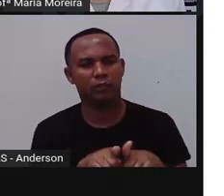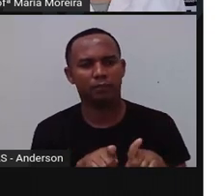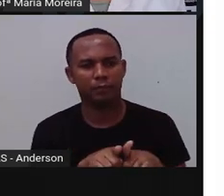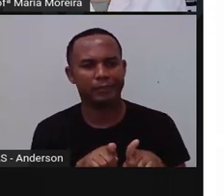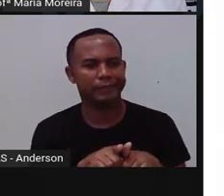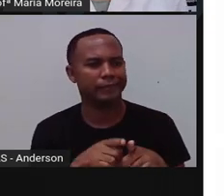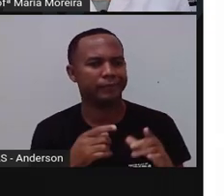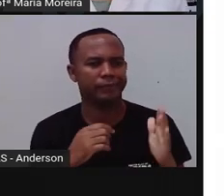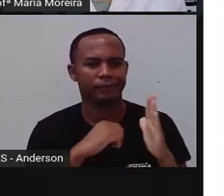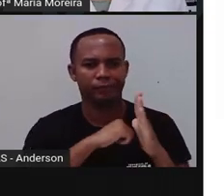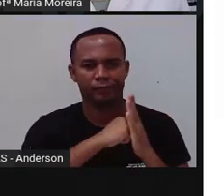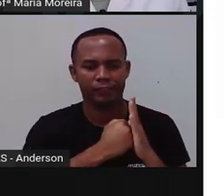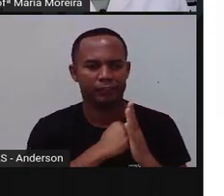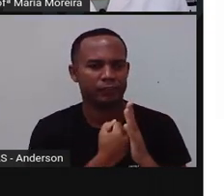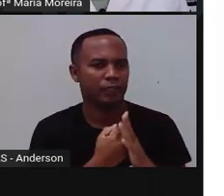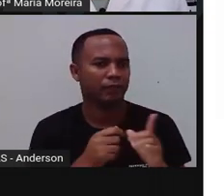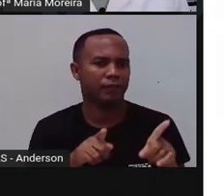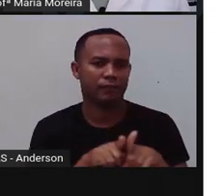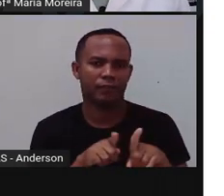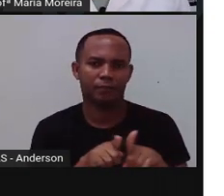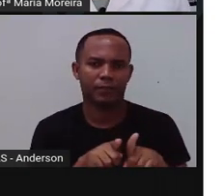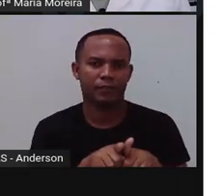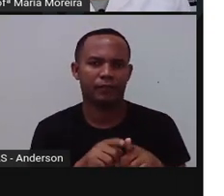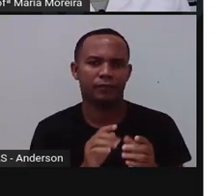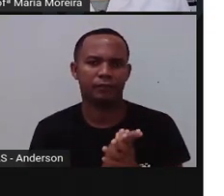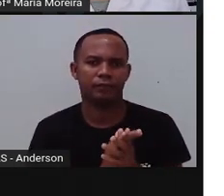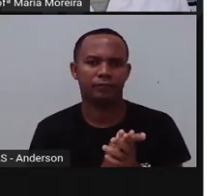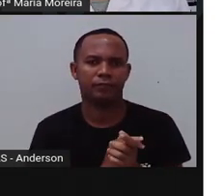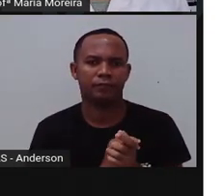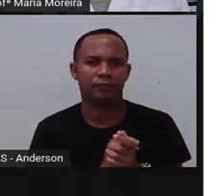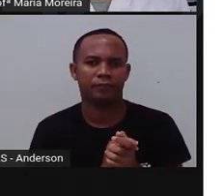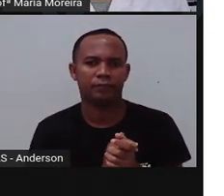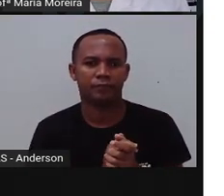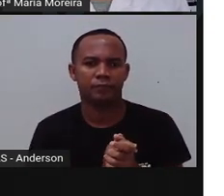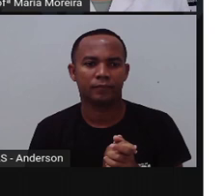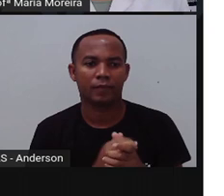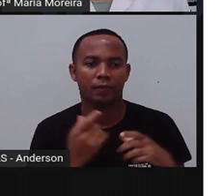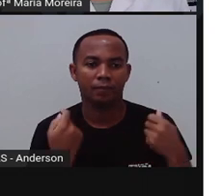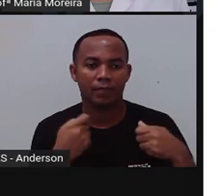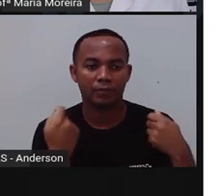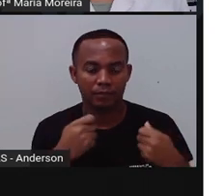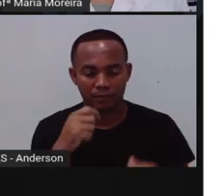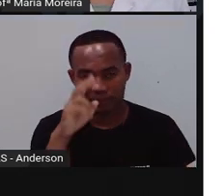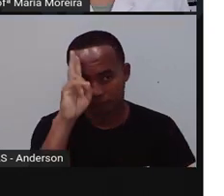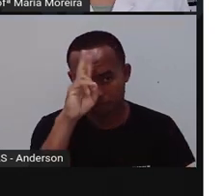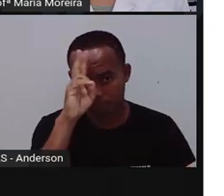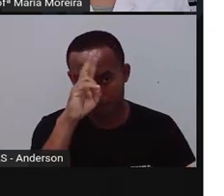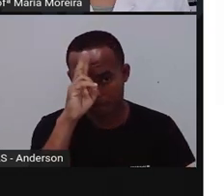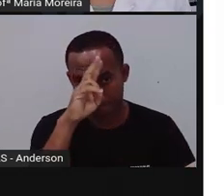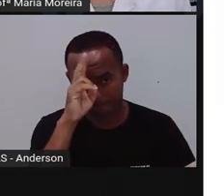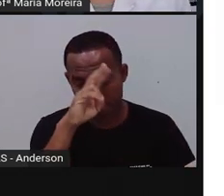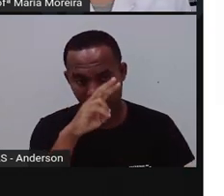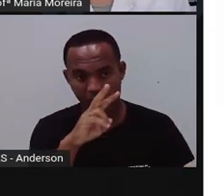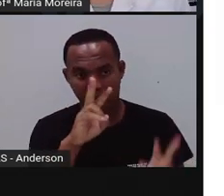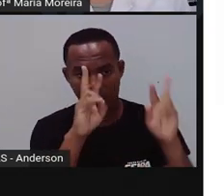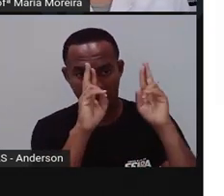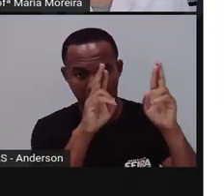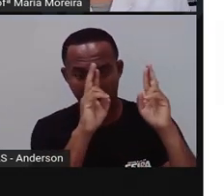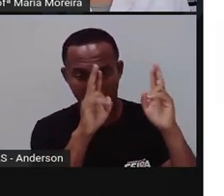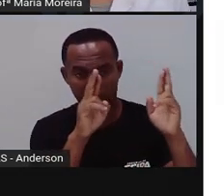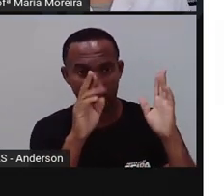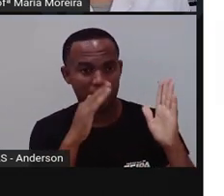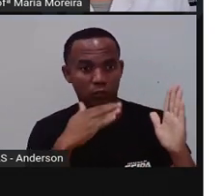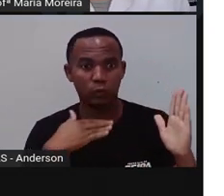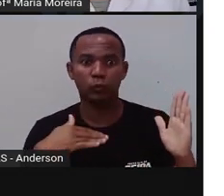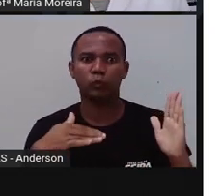fechadas. E aí ela vai funcionar como? Além disso, a gente tem que lembrar o seguinte, as regras, elas valem para todo